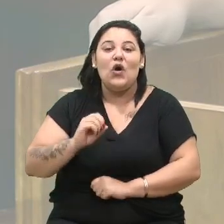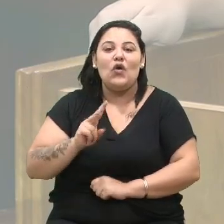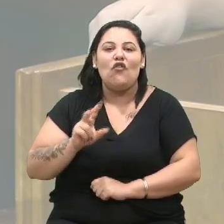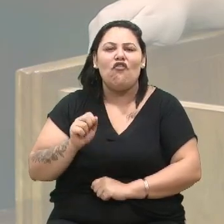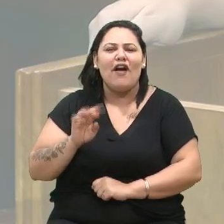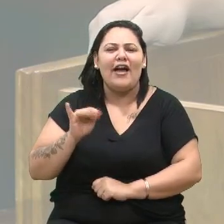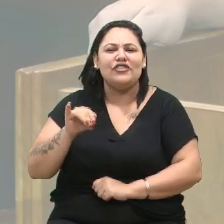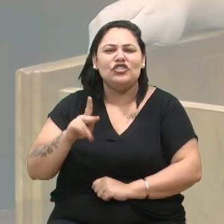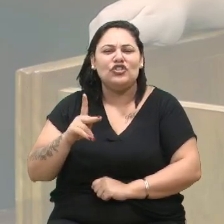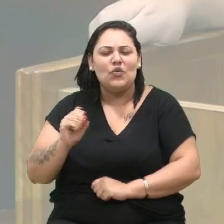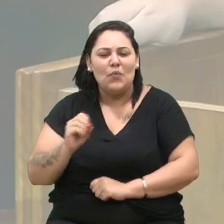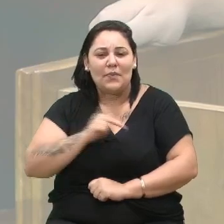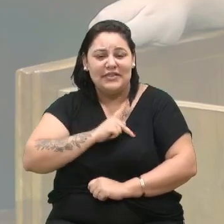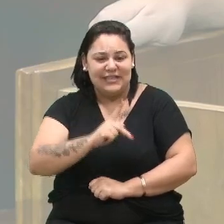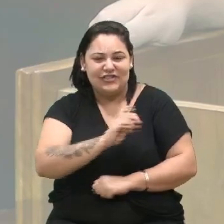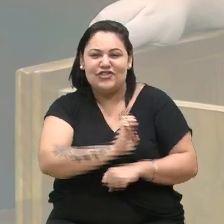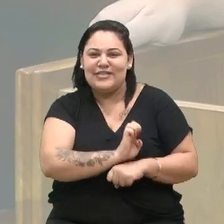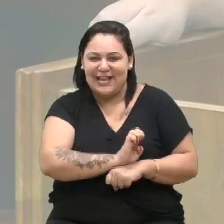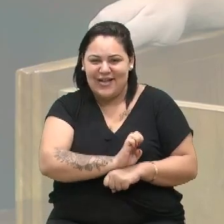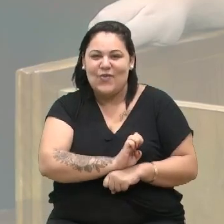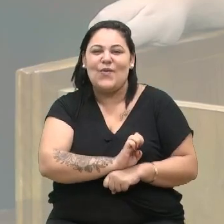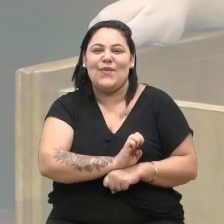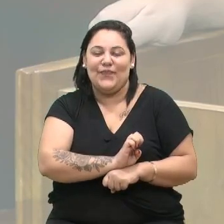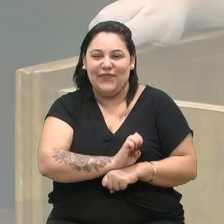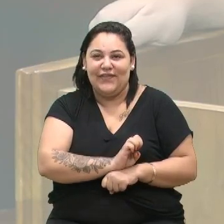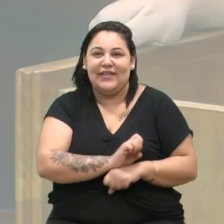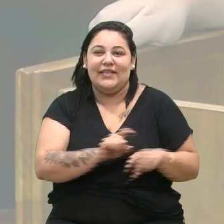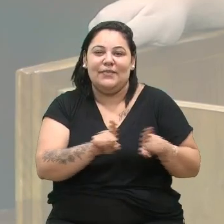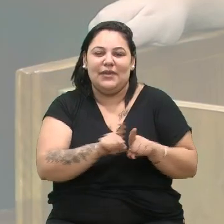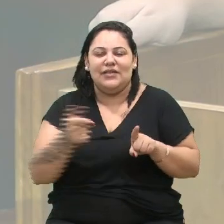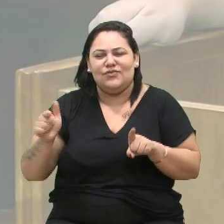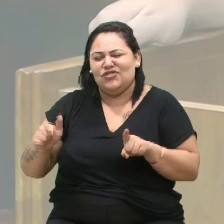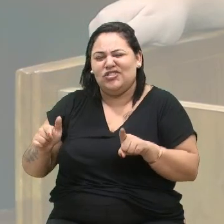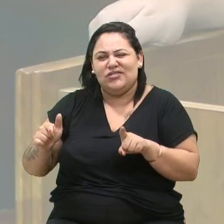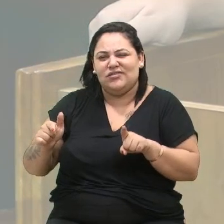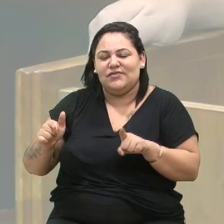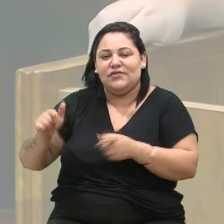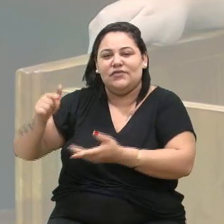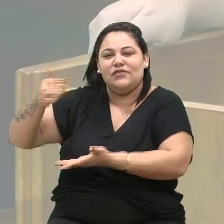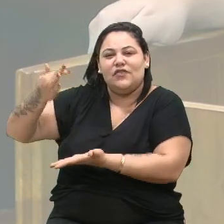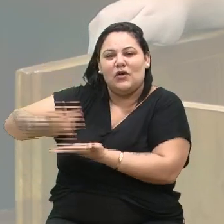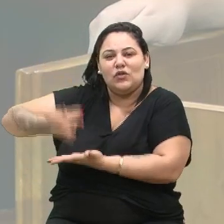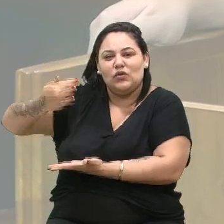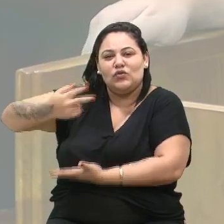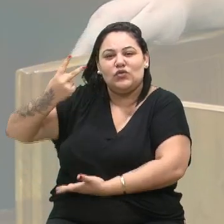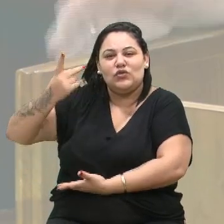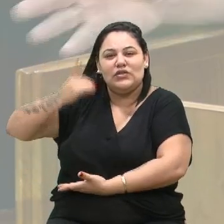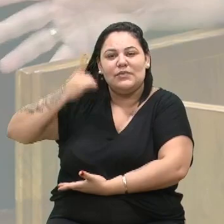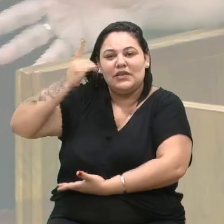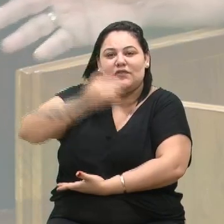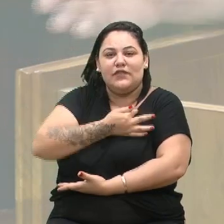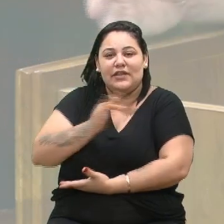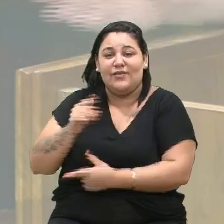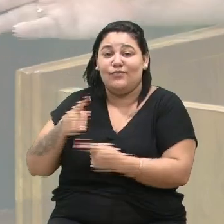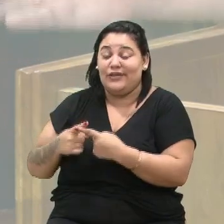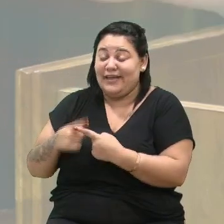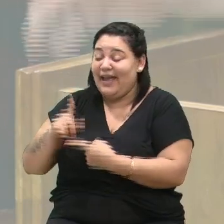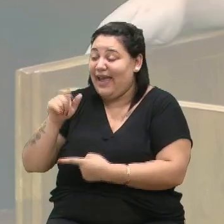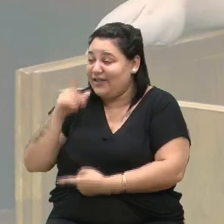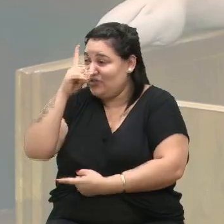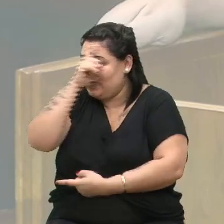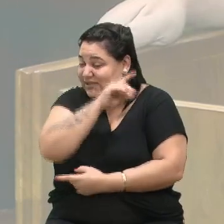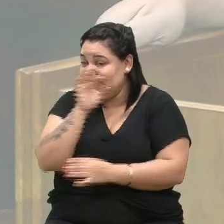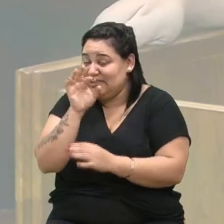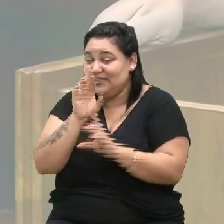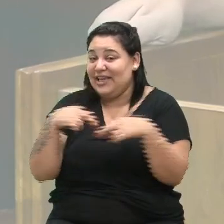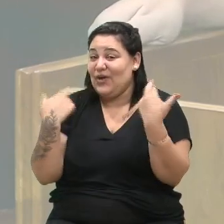presidente da estadual. Não estavam os outros dois deputados federais até, porque é difícil reunir